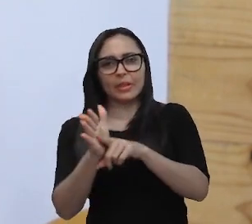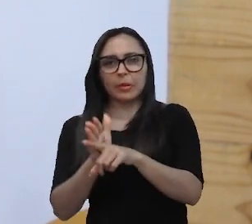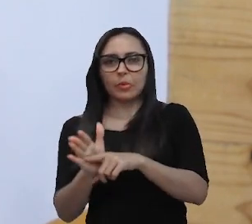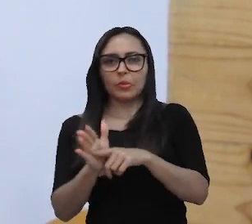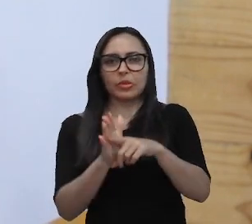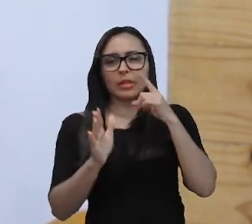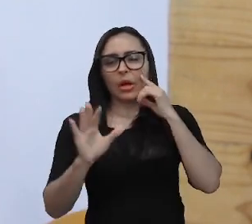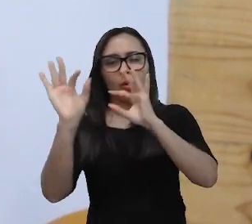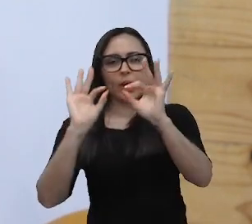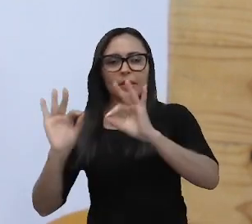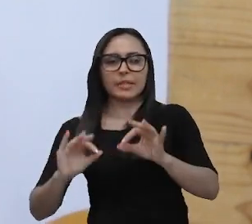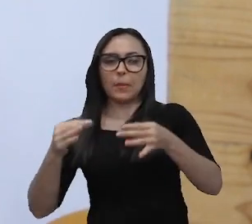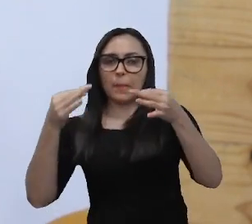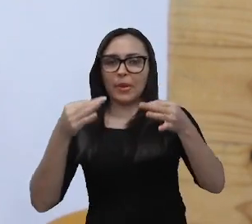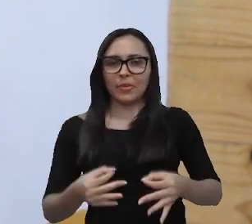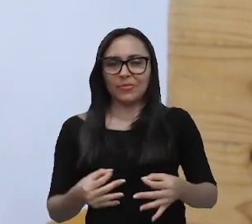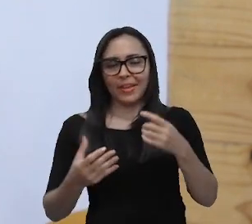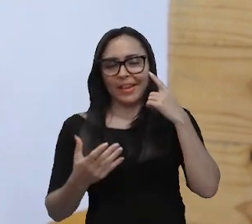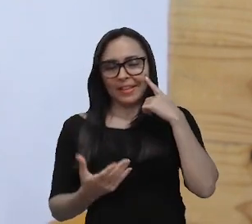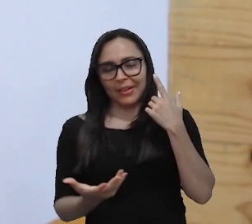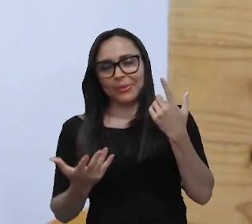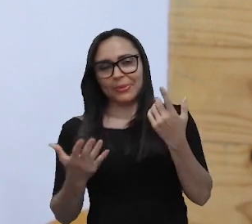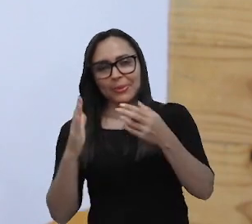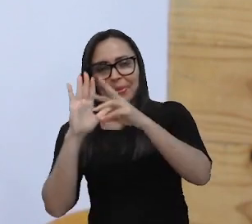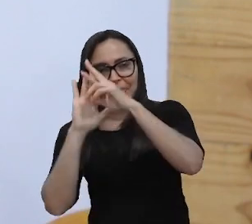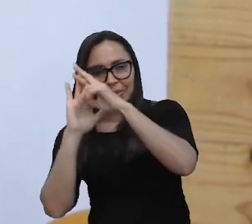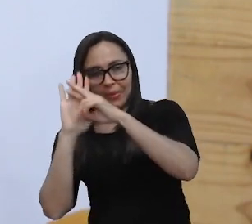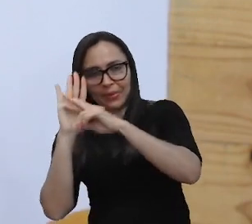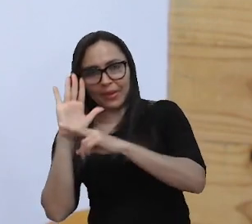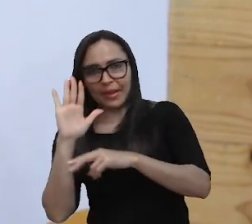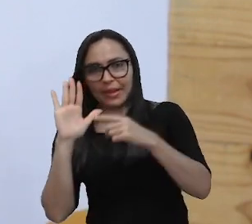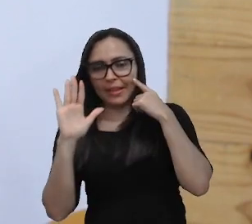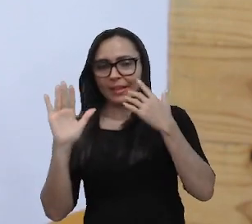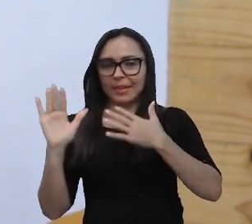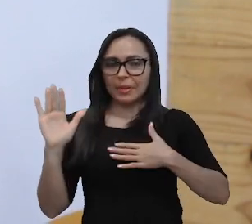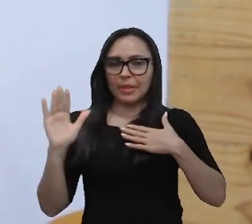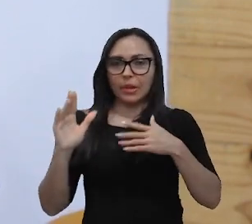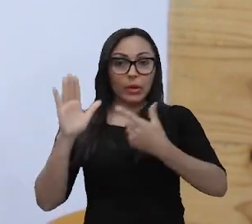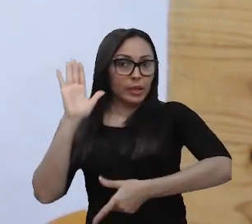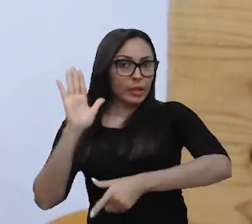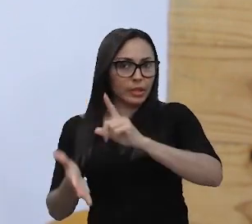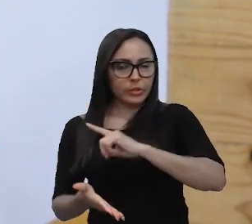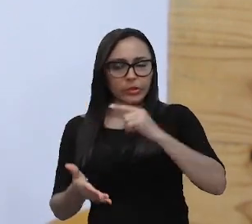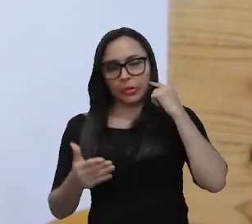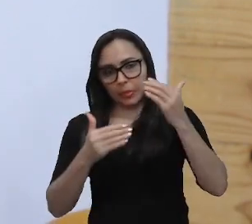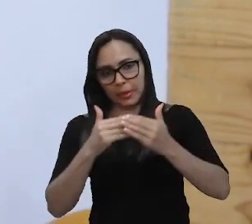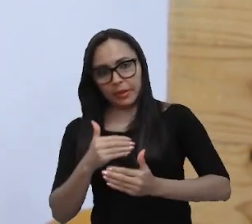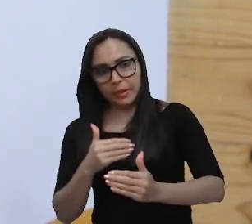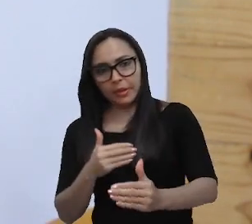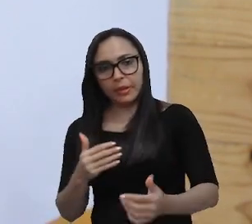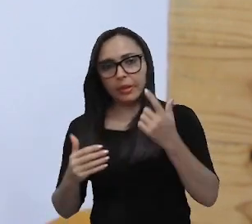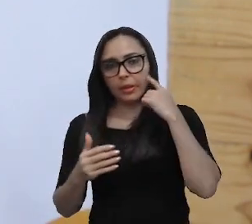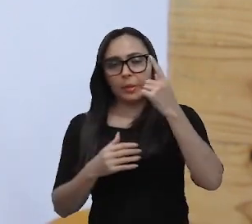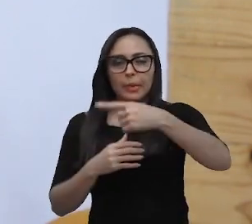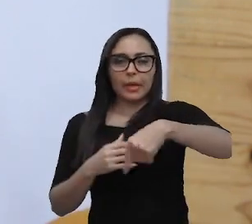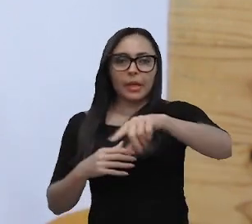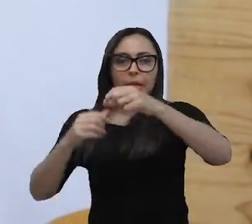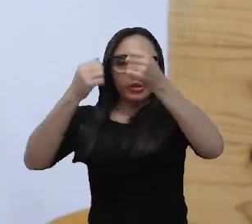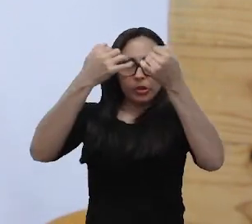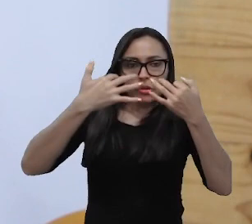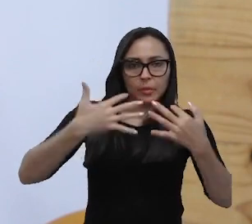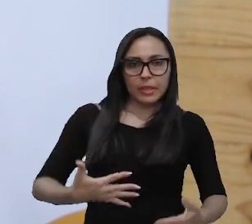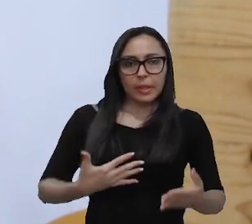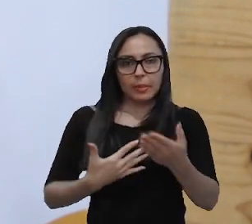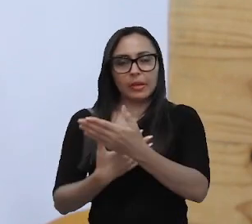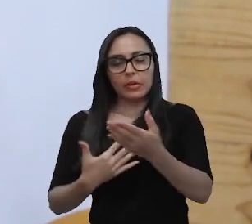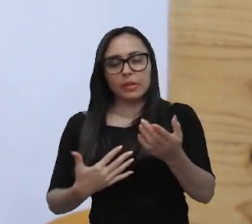perfeito de um roteiro de animação. Eu queria antes de partir para dizer como é que se faz